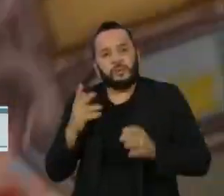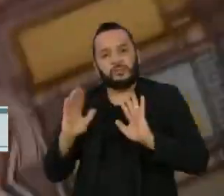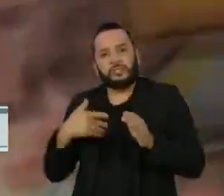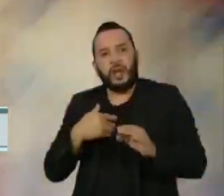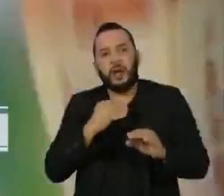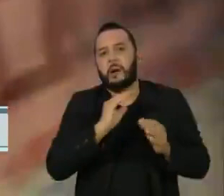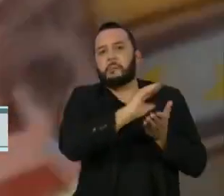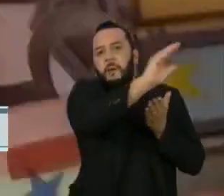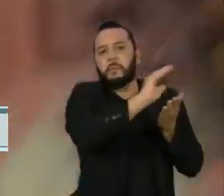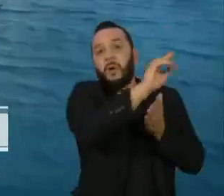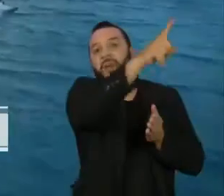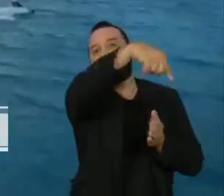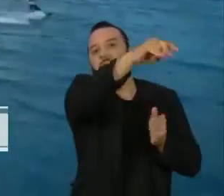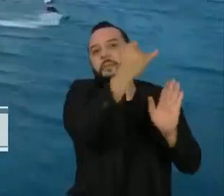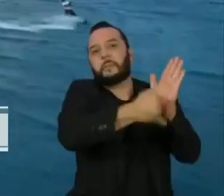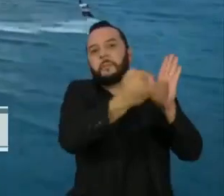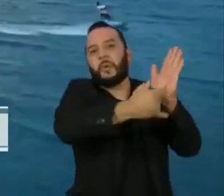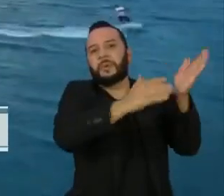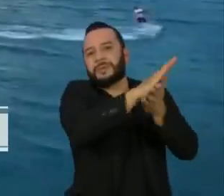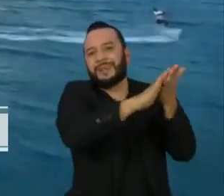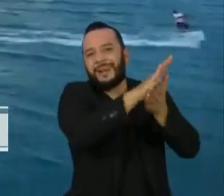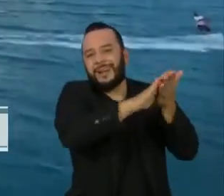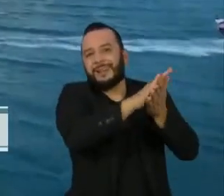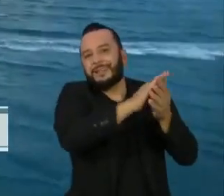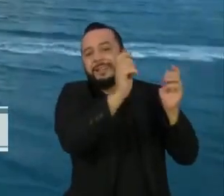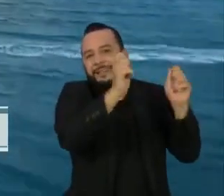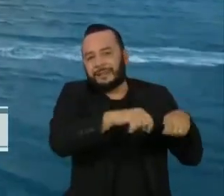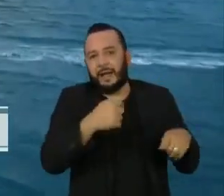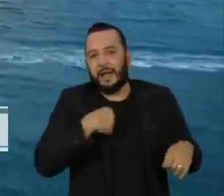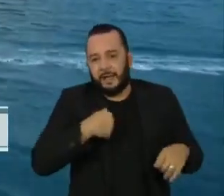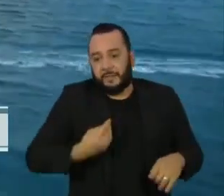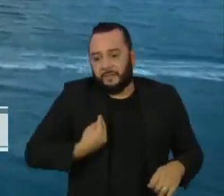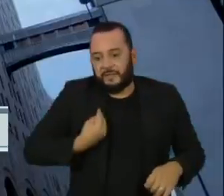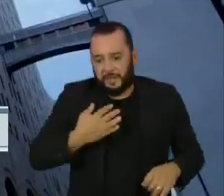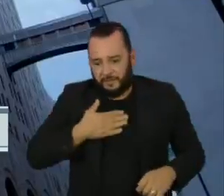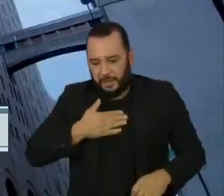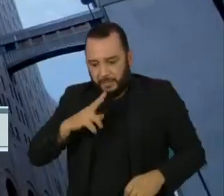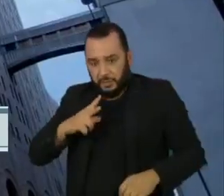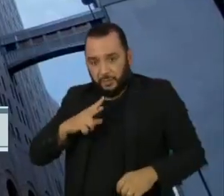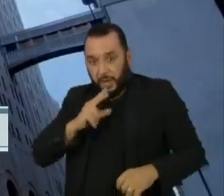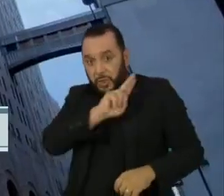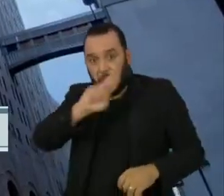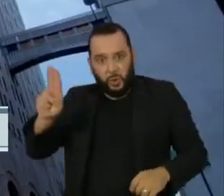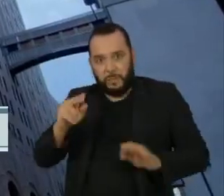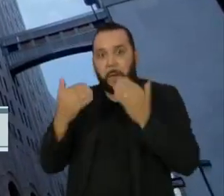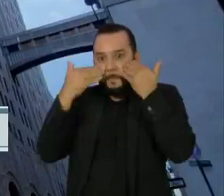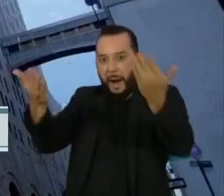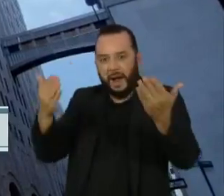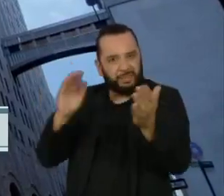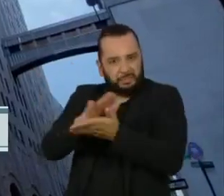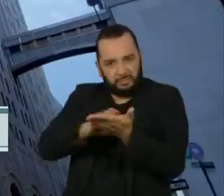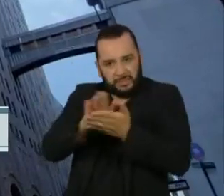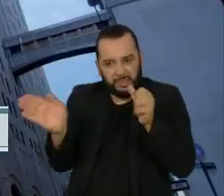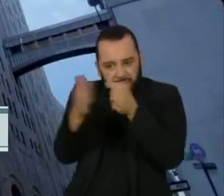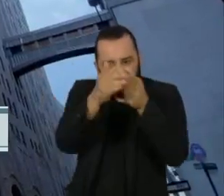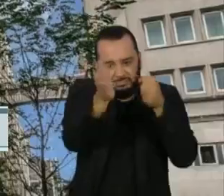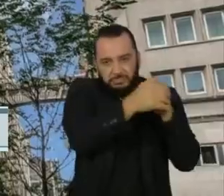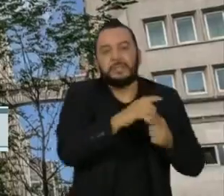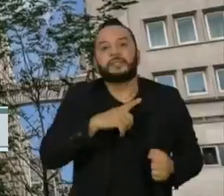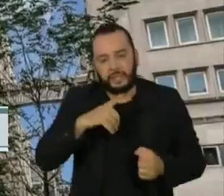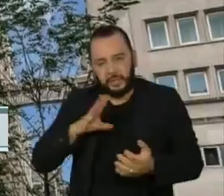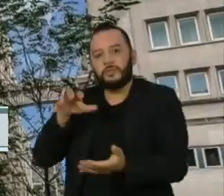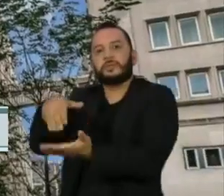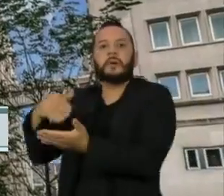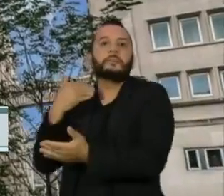há pouca ou nenhuma tributação e ainda que garanta o sigilo total dos magnatas. Escritórios de advocacia tributária e instituições